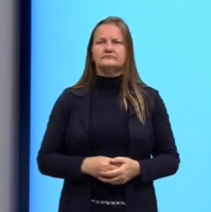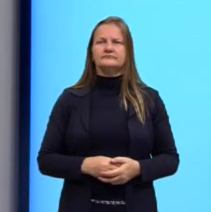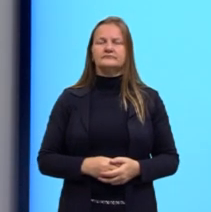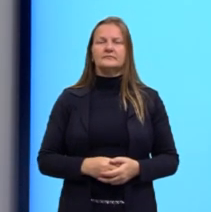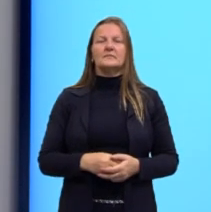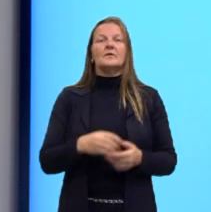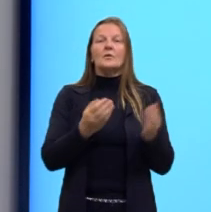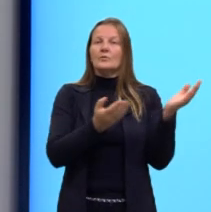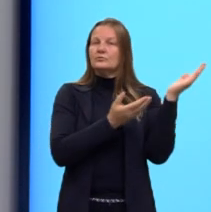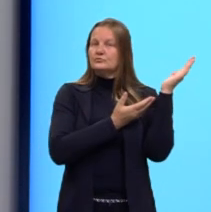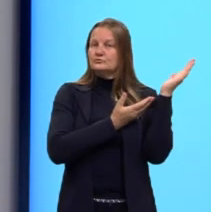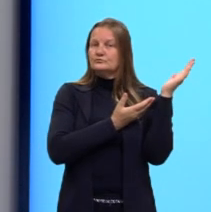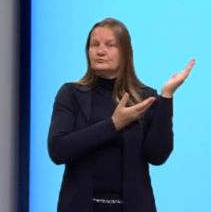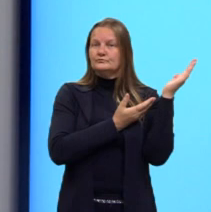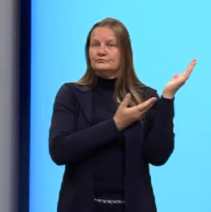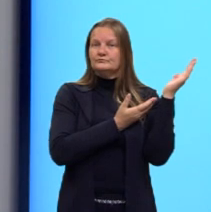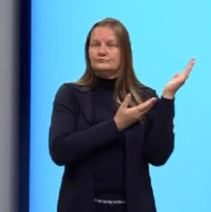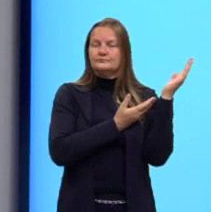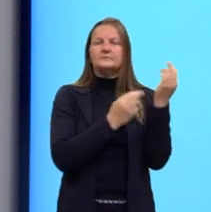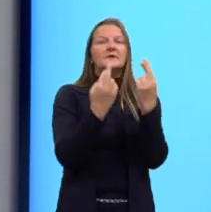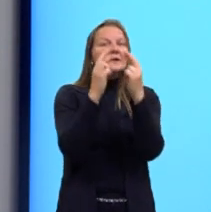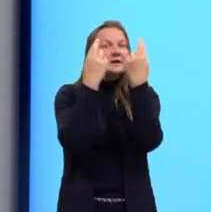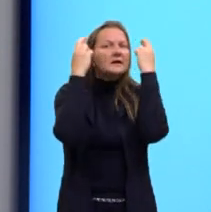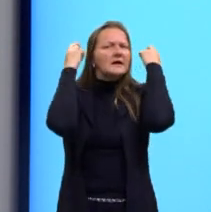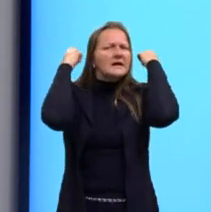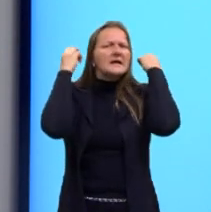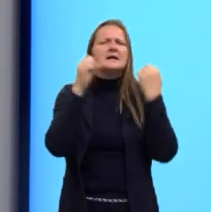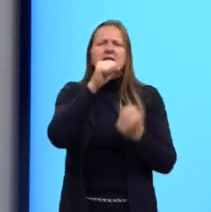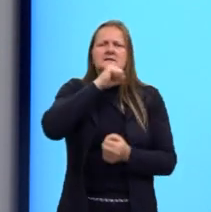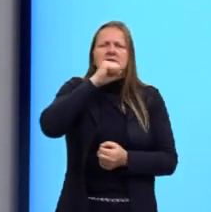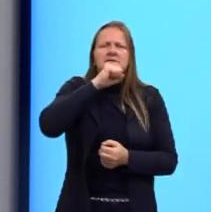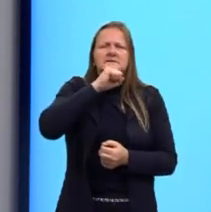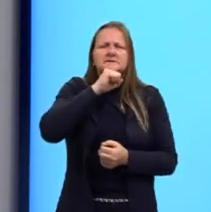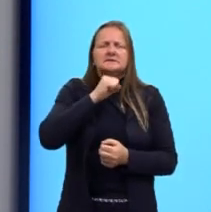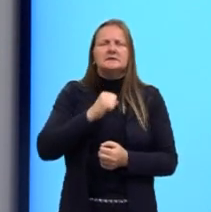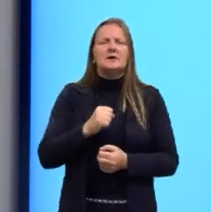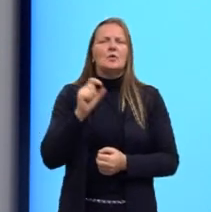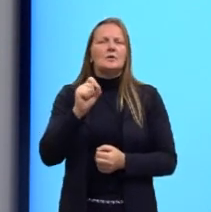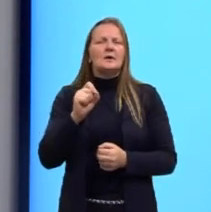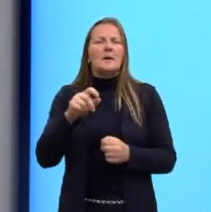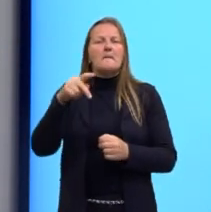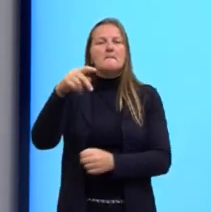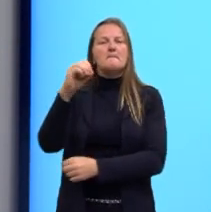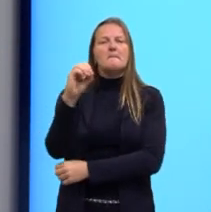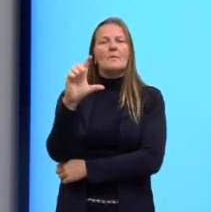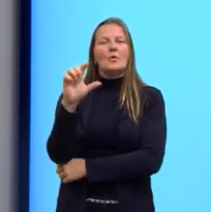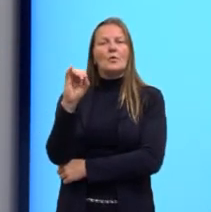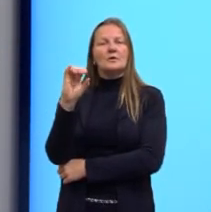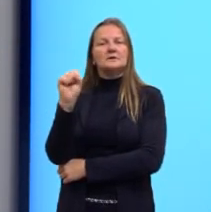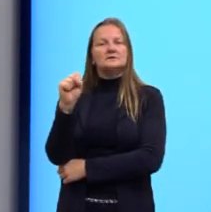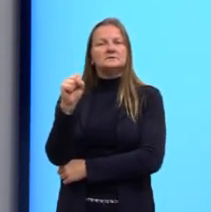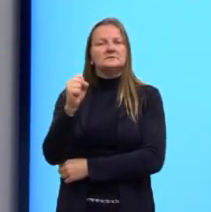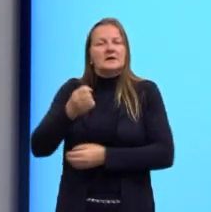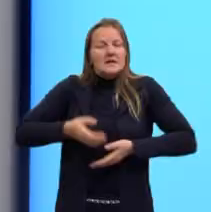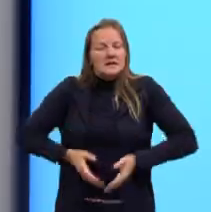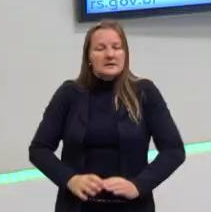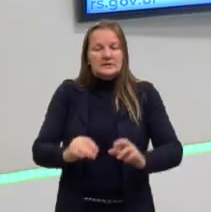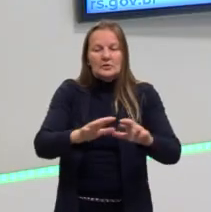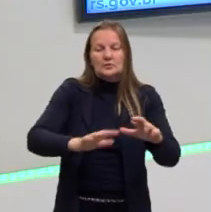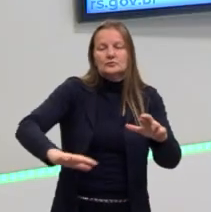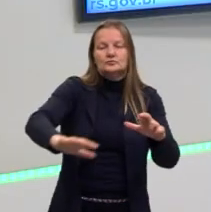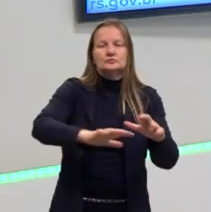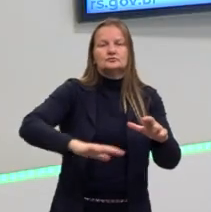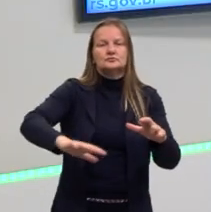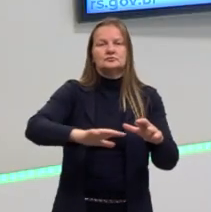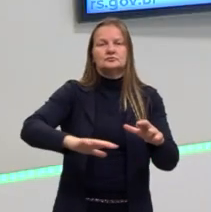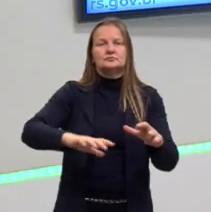Grécia Antiga, o cidadão era aquele que fazia a parte da cidade. Nós já vimos isso. Na Polis, os gregos, apenas os nascidos ali na Grécia